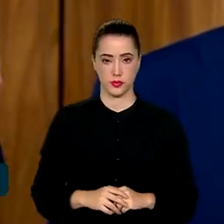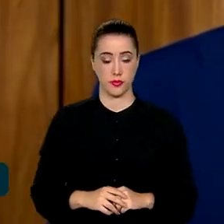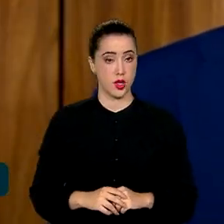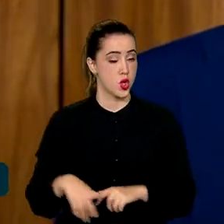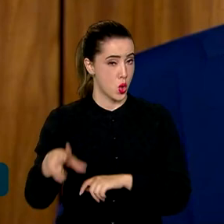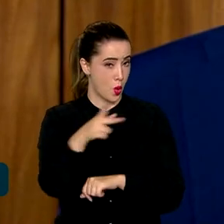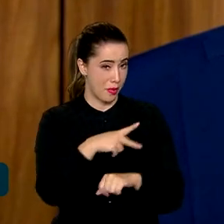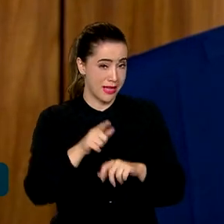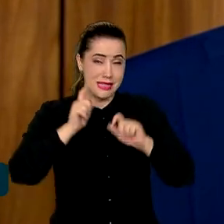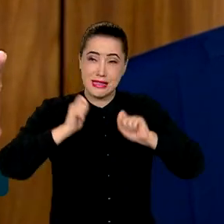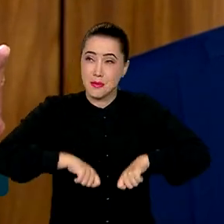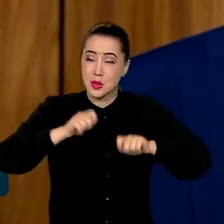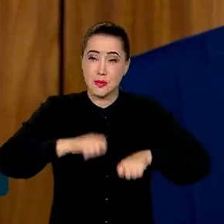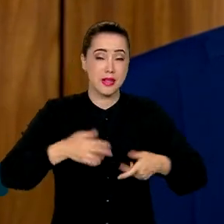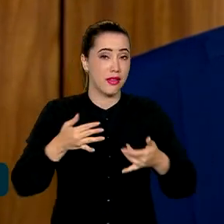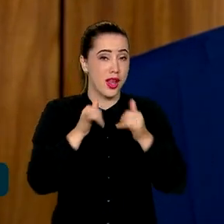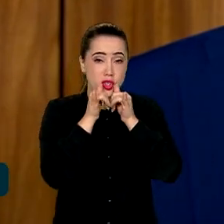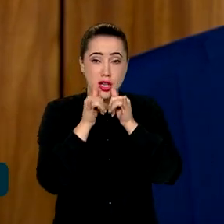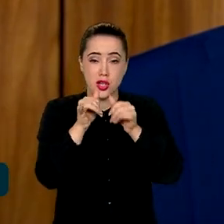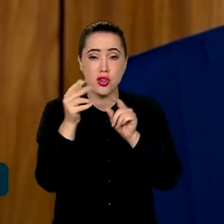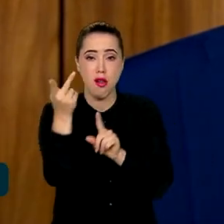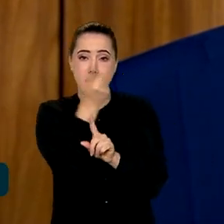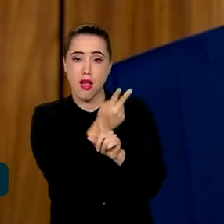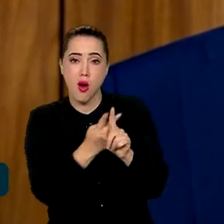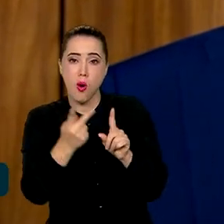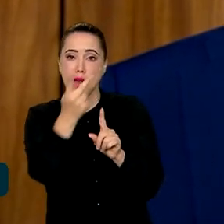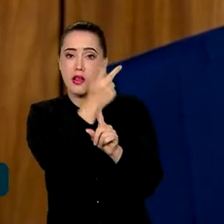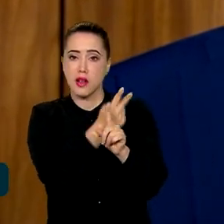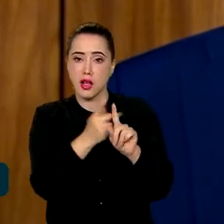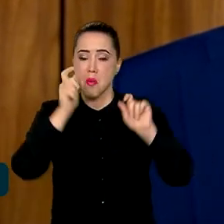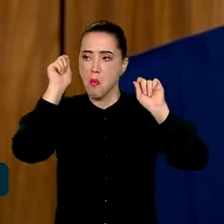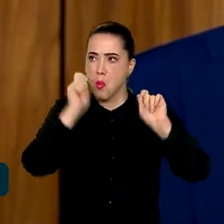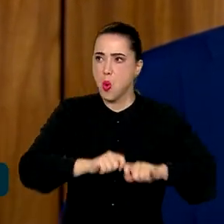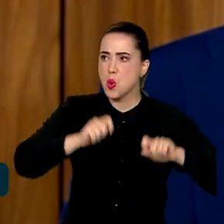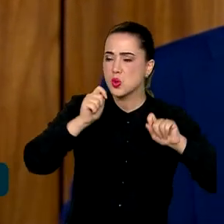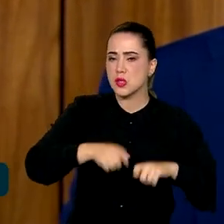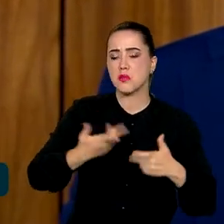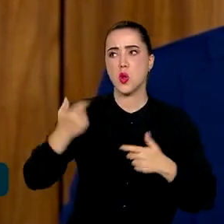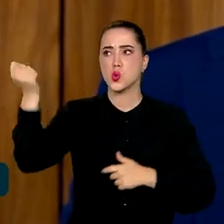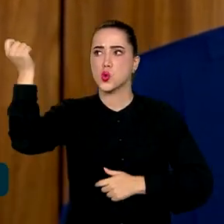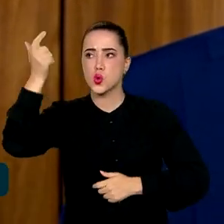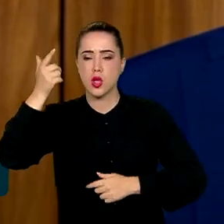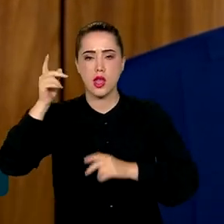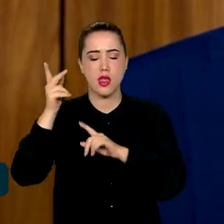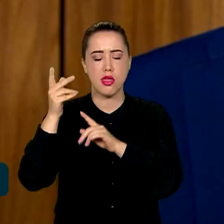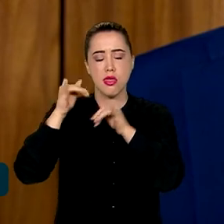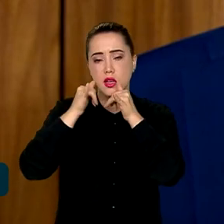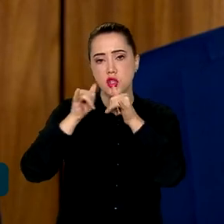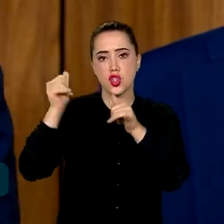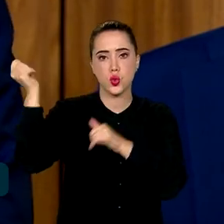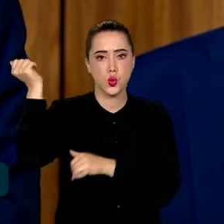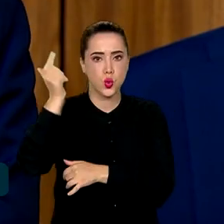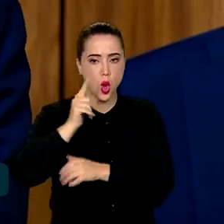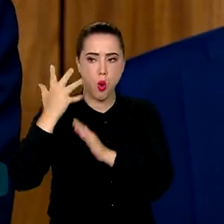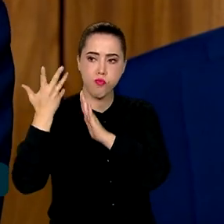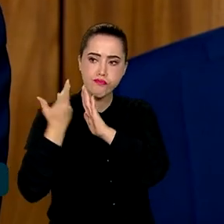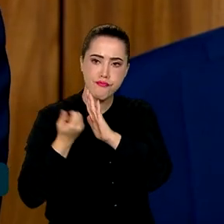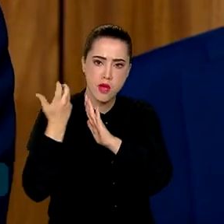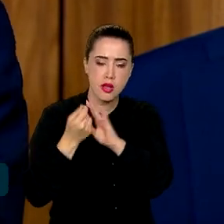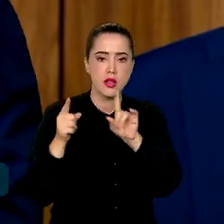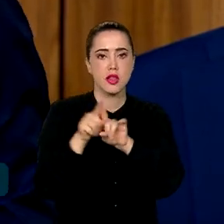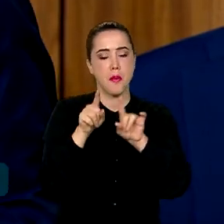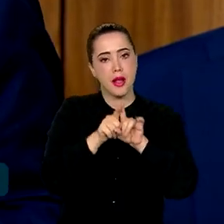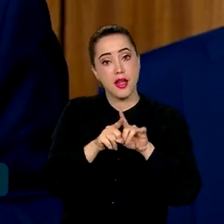produção de eólica, um país que tem a capacidade de produção de solar, um país que tem a capacidade de produção